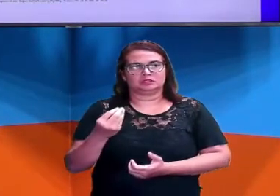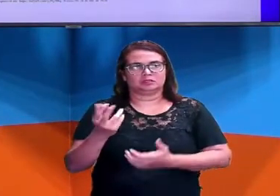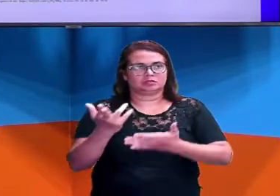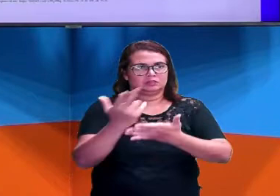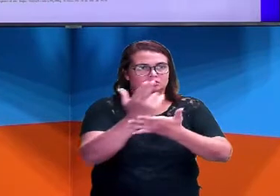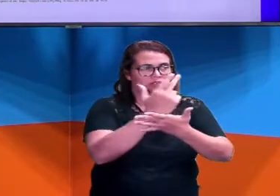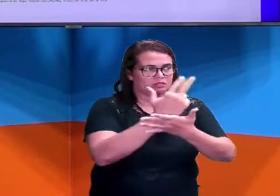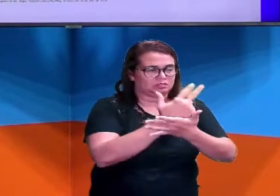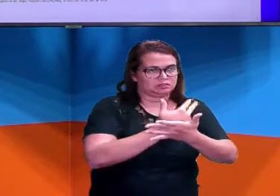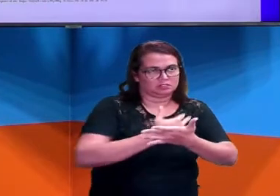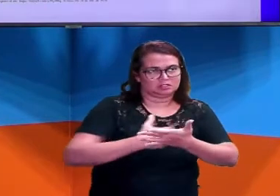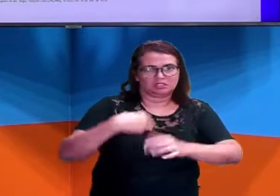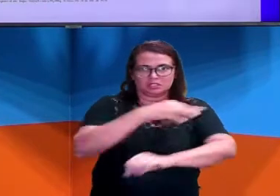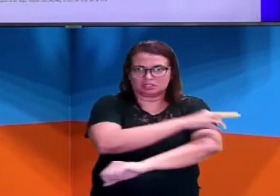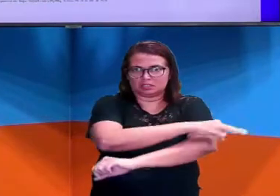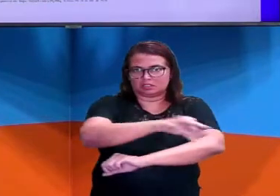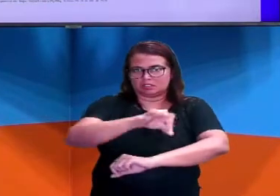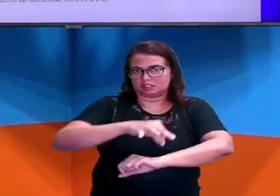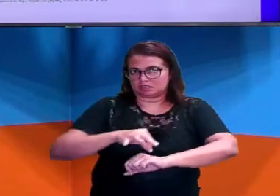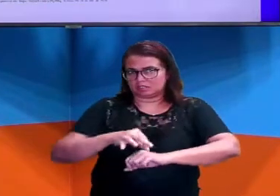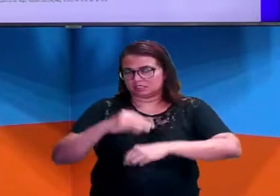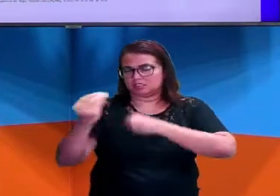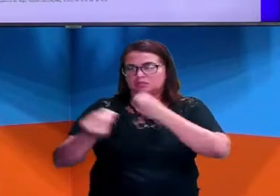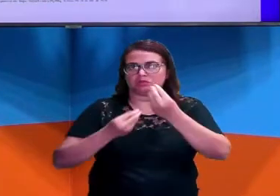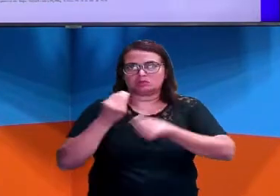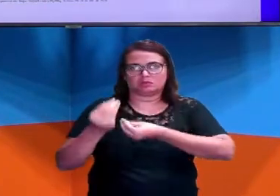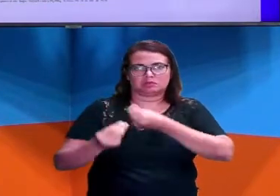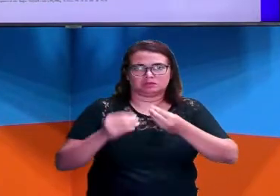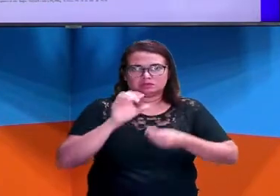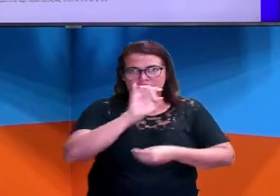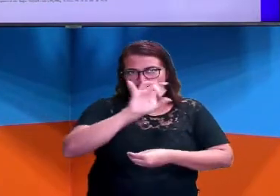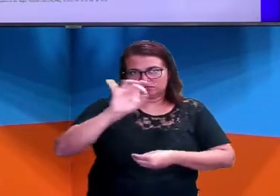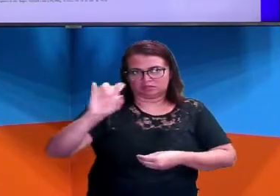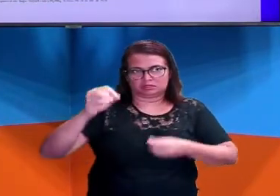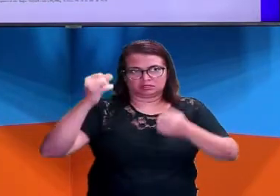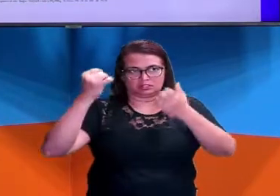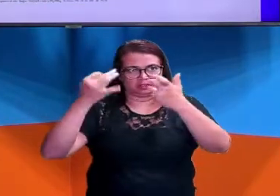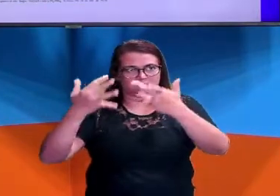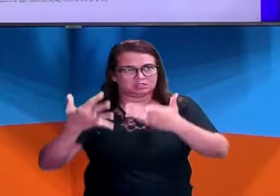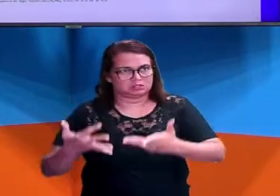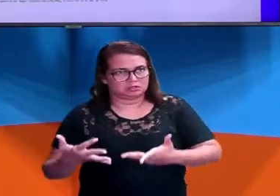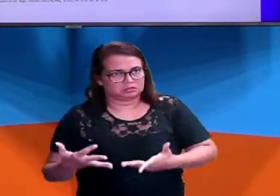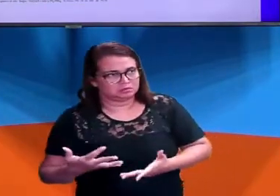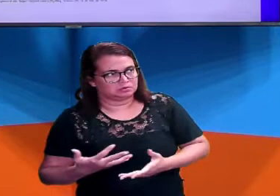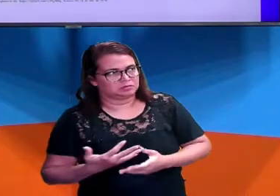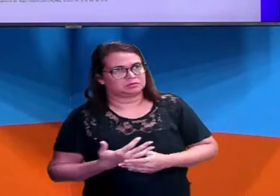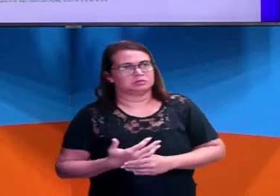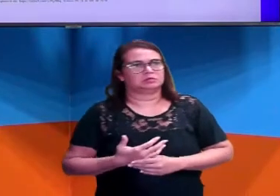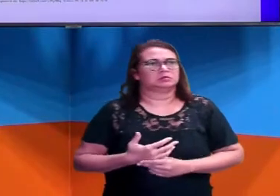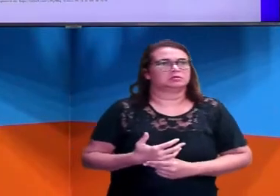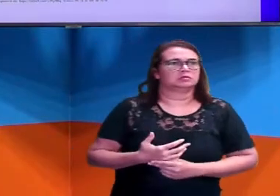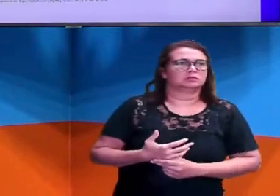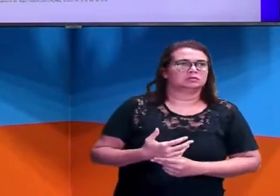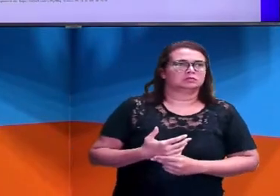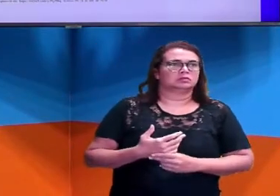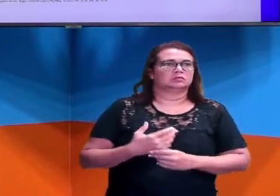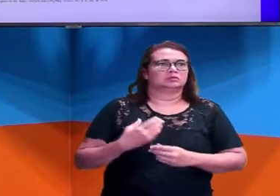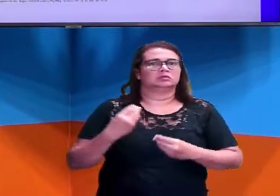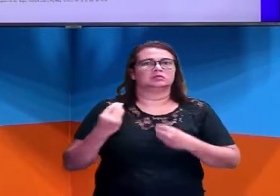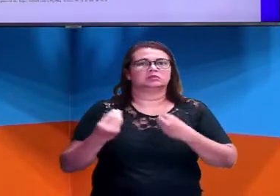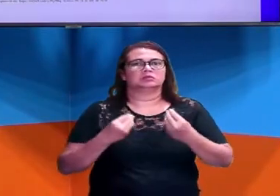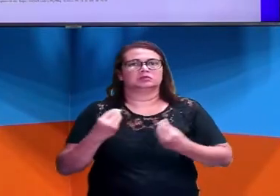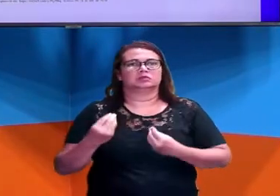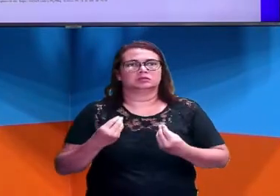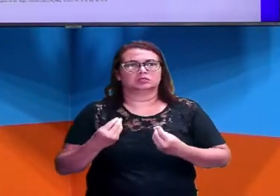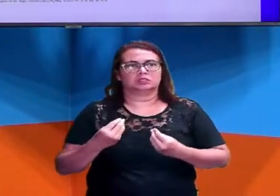eu vou trazer a representação de cada um e explicar cada um para vocês. Podemos representar a localização e a movimentação de pessoas e